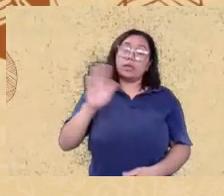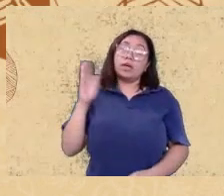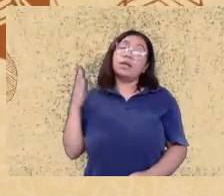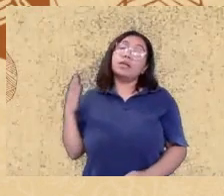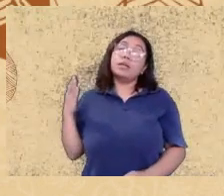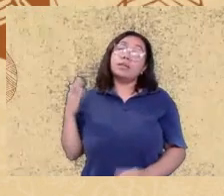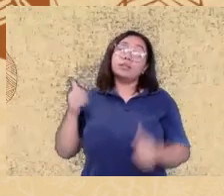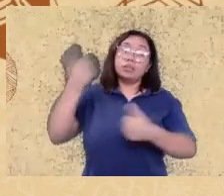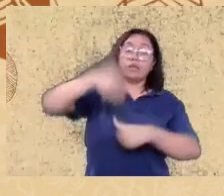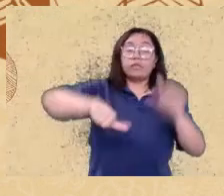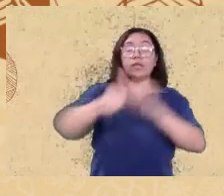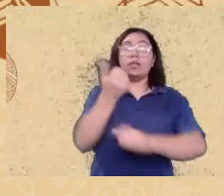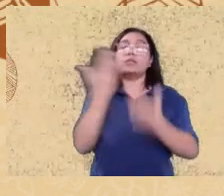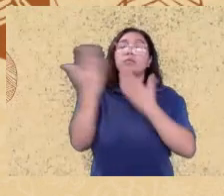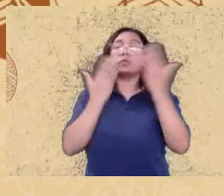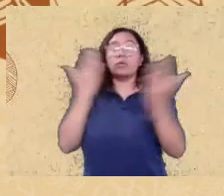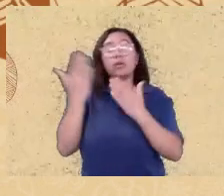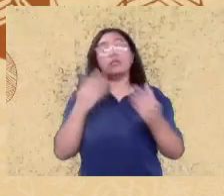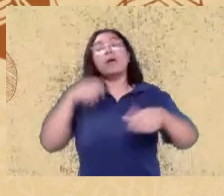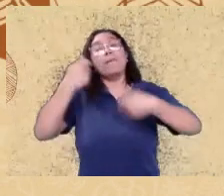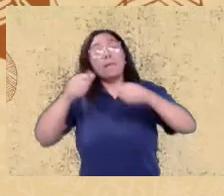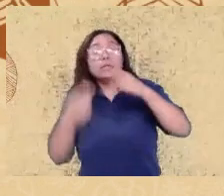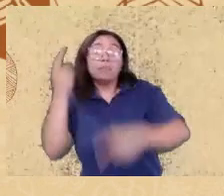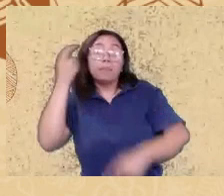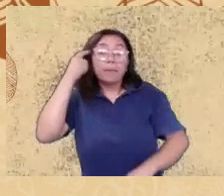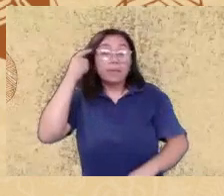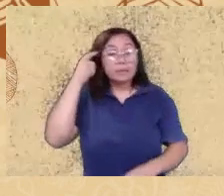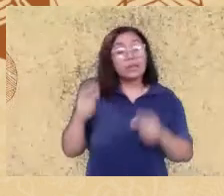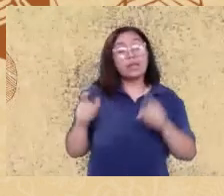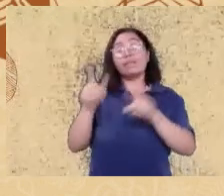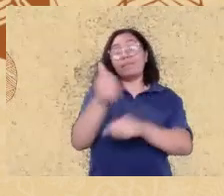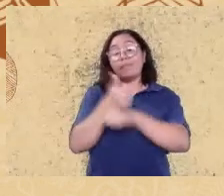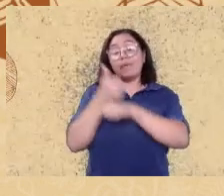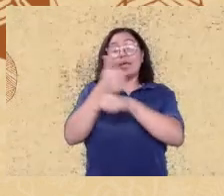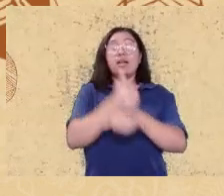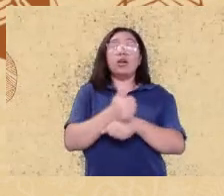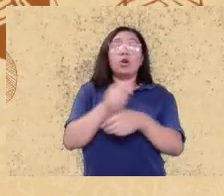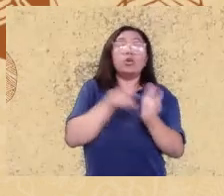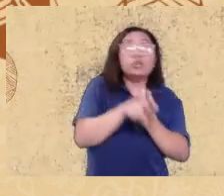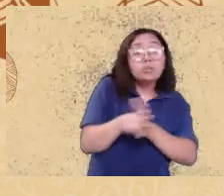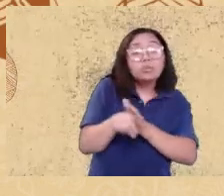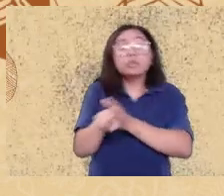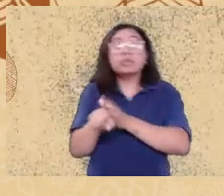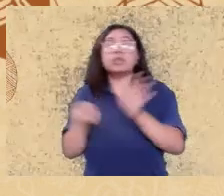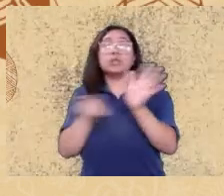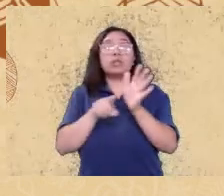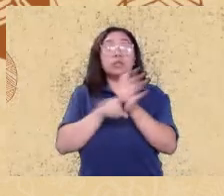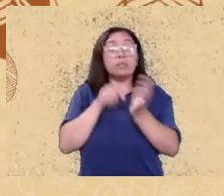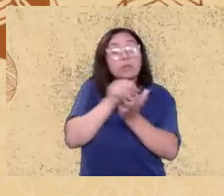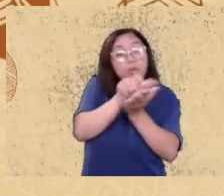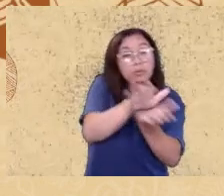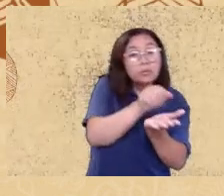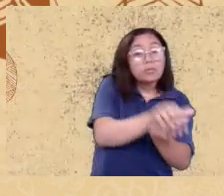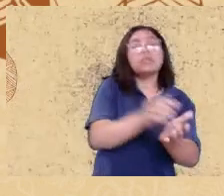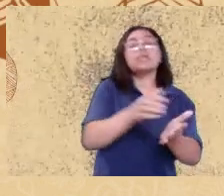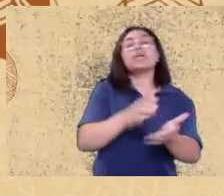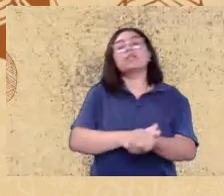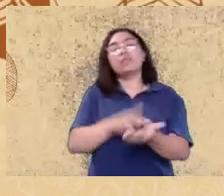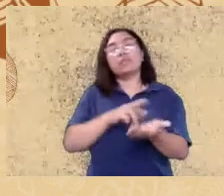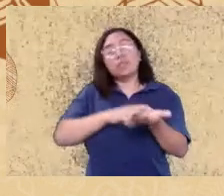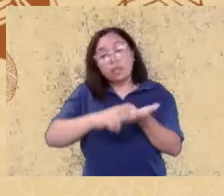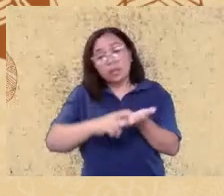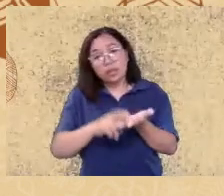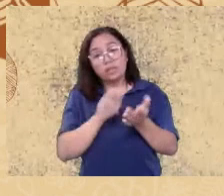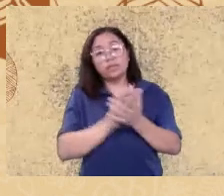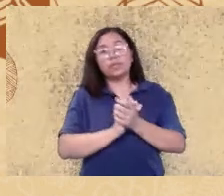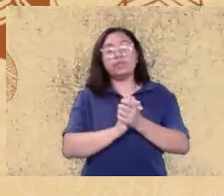publicações e as suas pesquisas principalmente as publicadas nessa revista nós temos